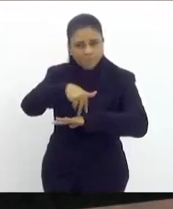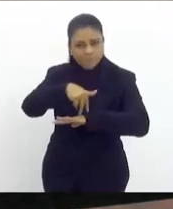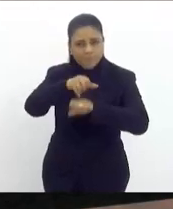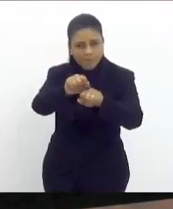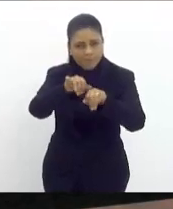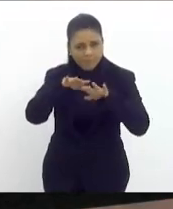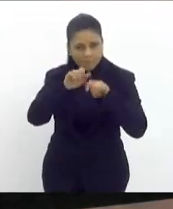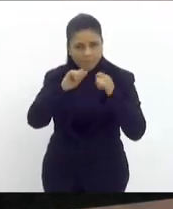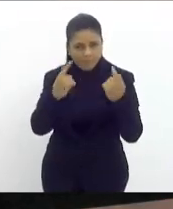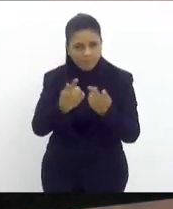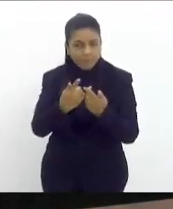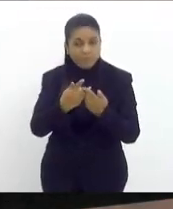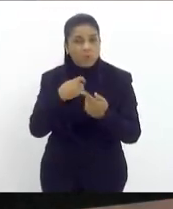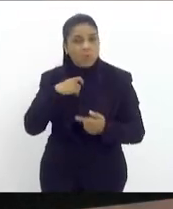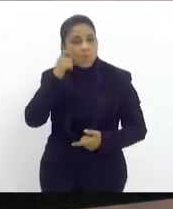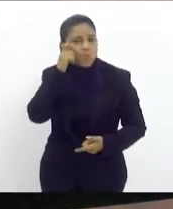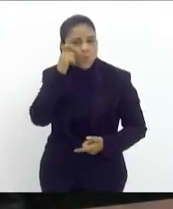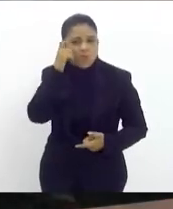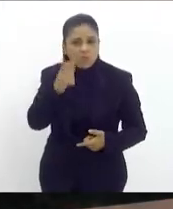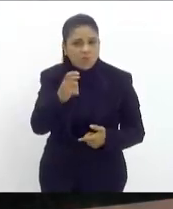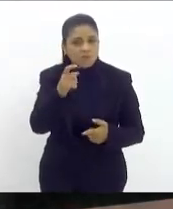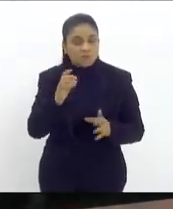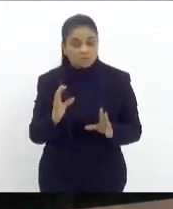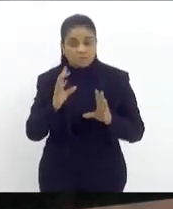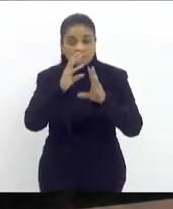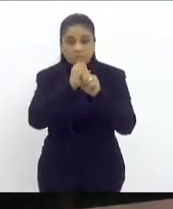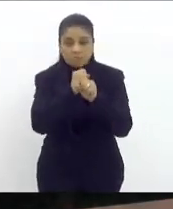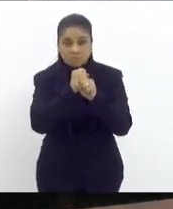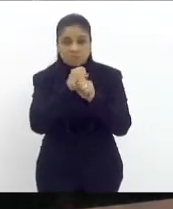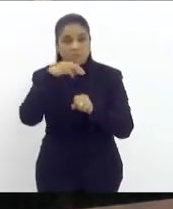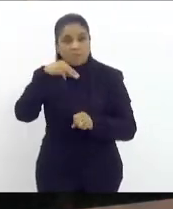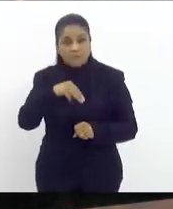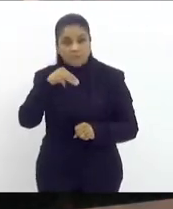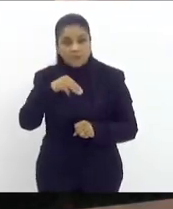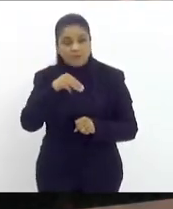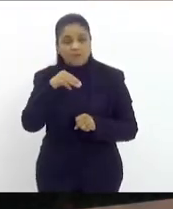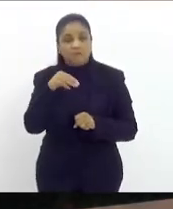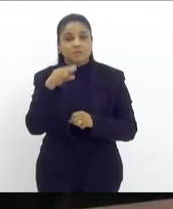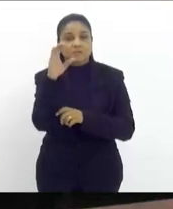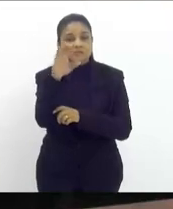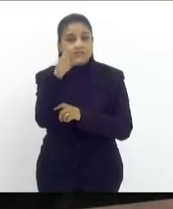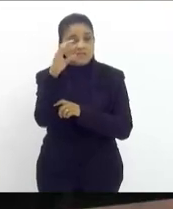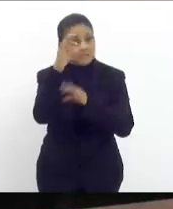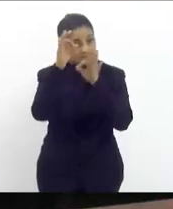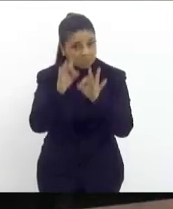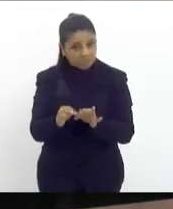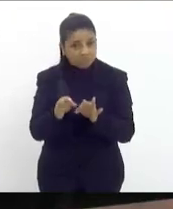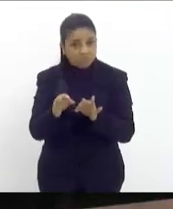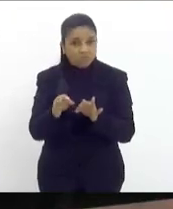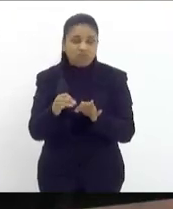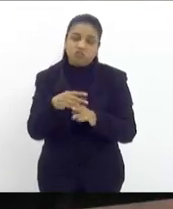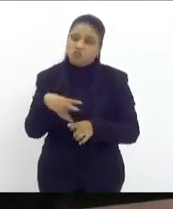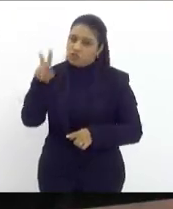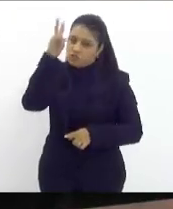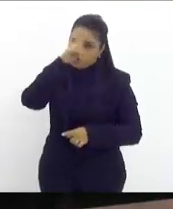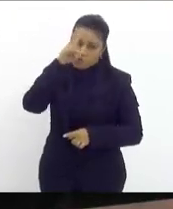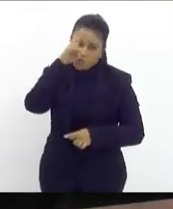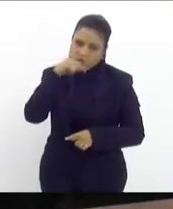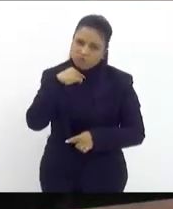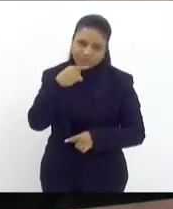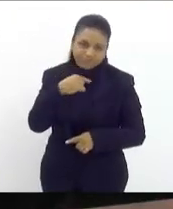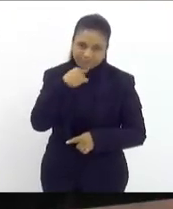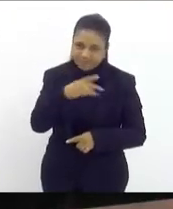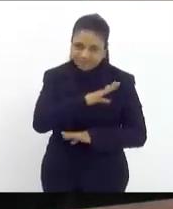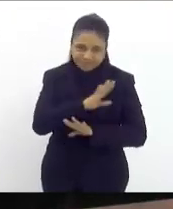o mais interessante da matemática é porque ela é uma ciência exata e muitas das vezes não cabe história porque